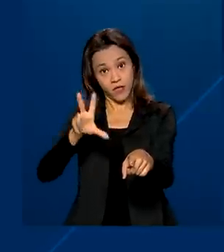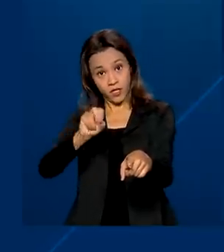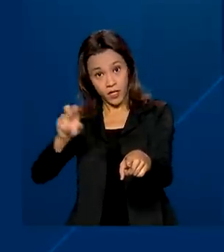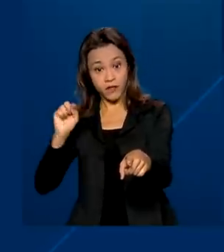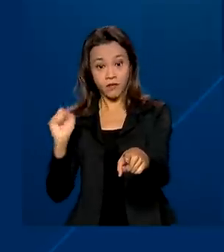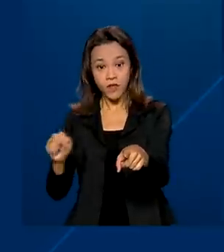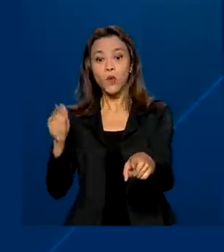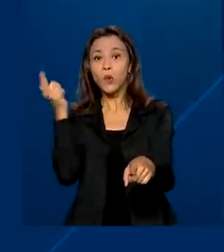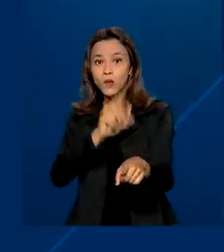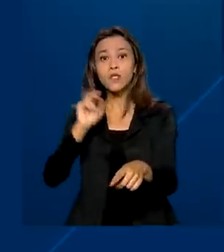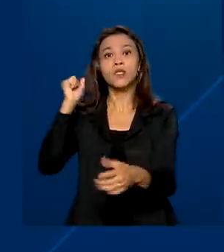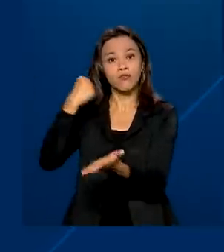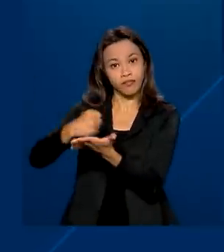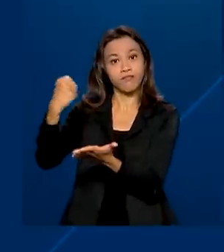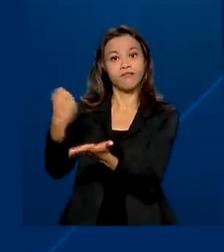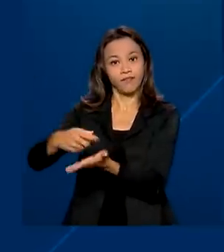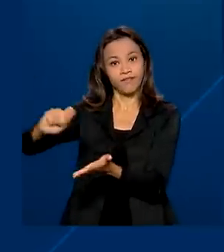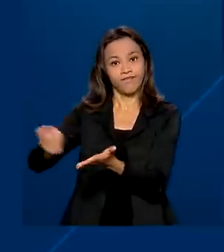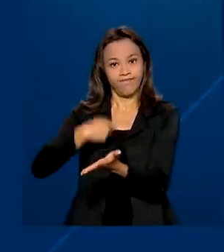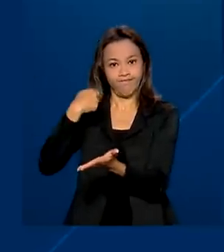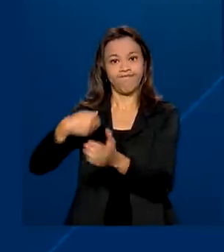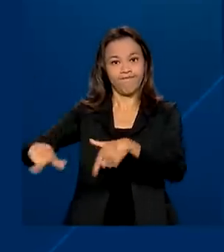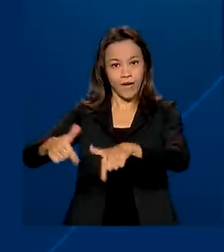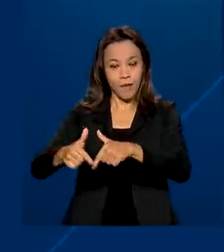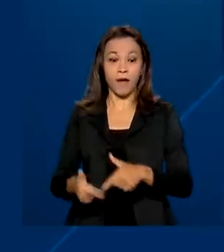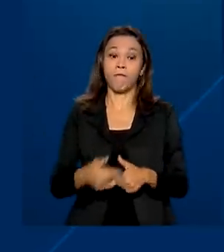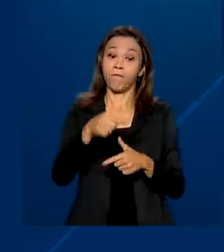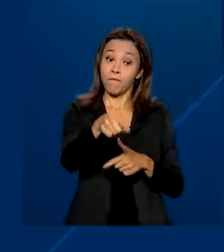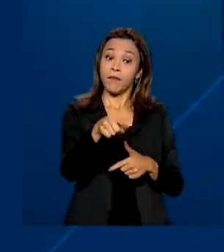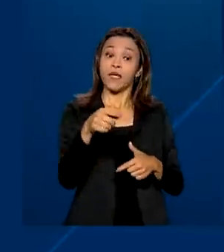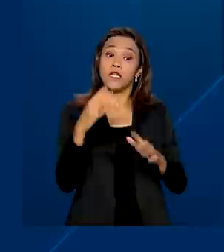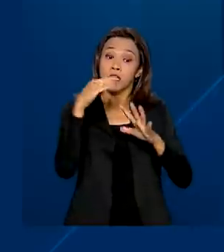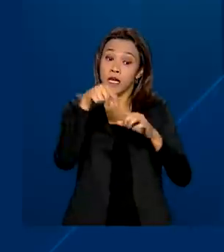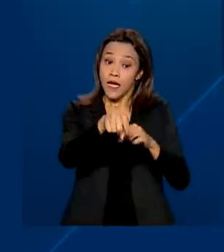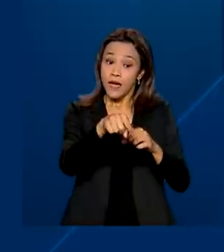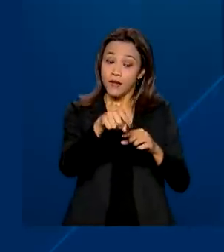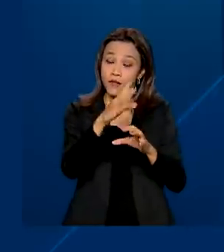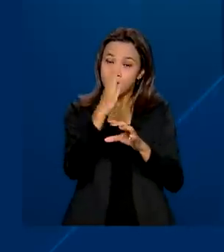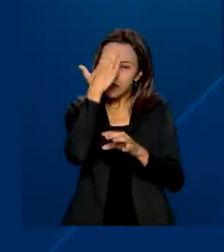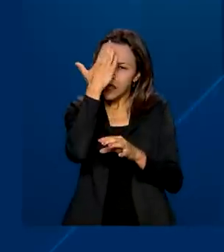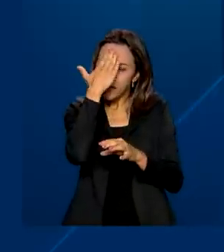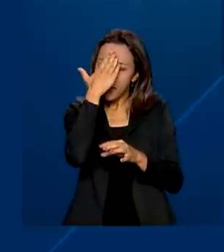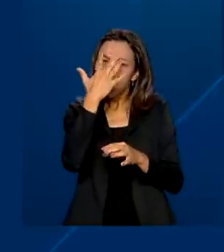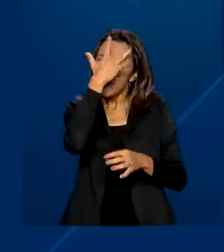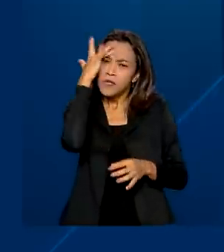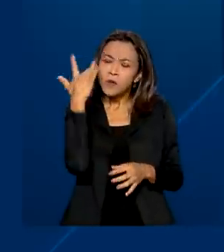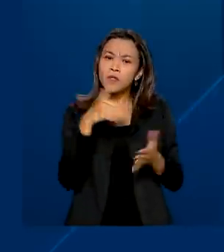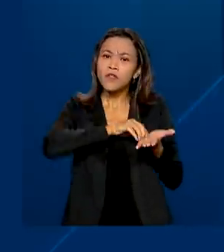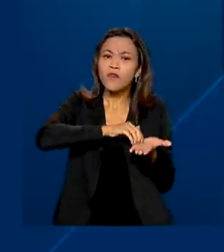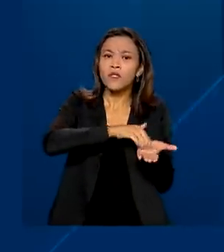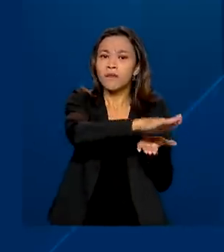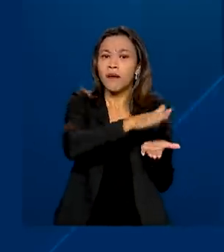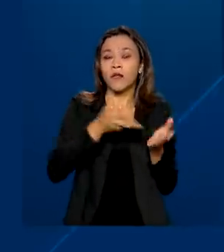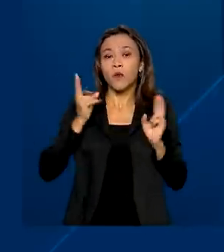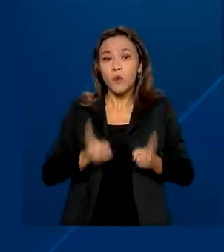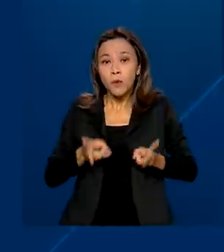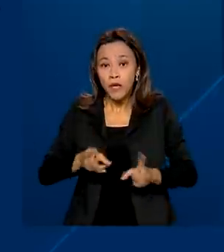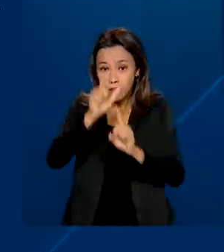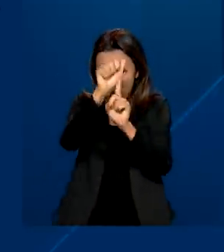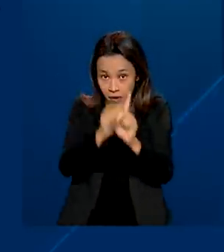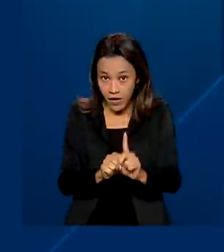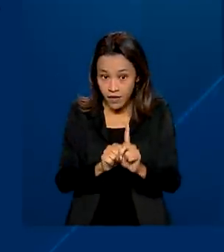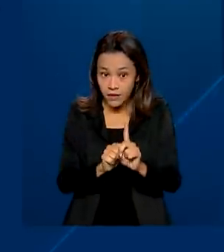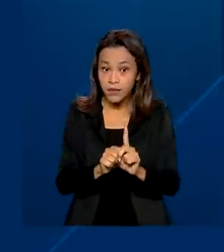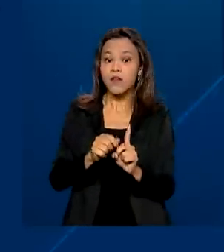em maio deste ano. Quando se diminui desse total a quantidade de pessoas que perderam emprego no mesmo mês, o